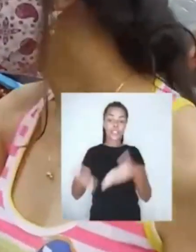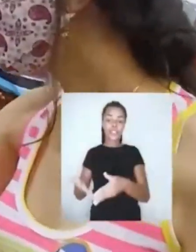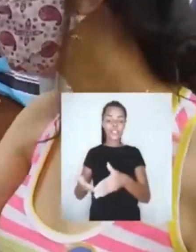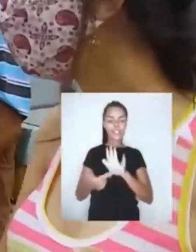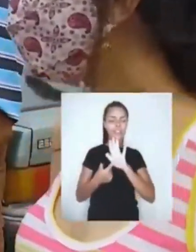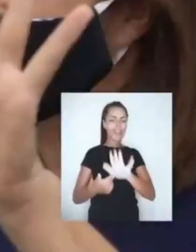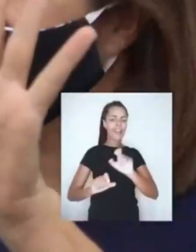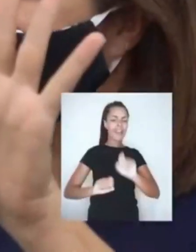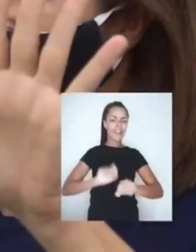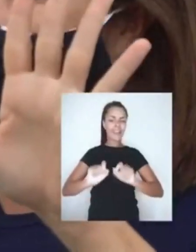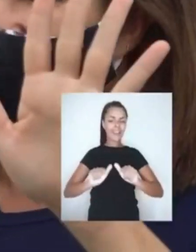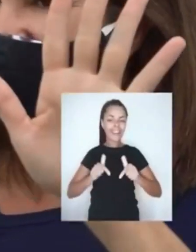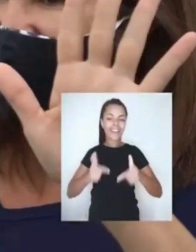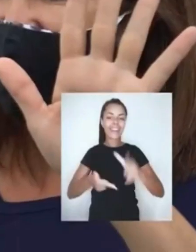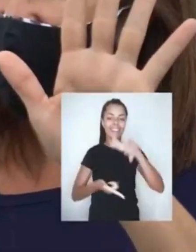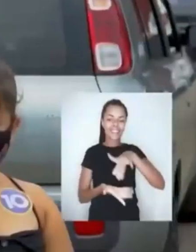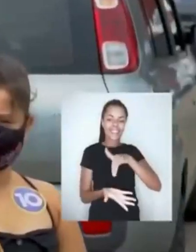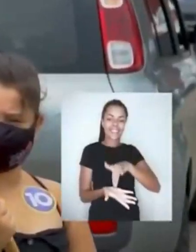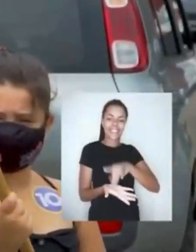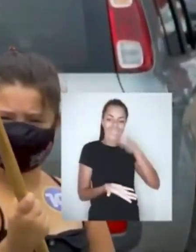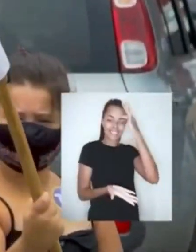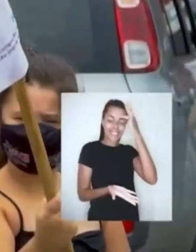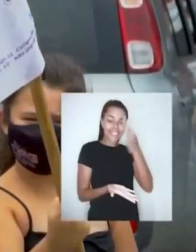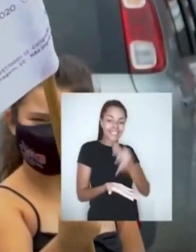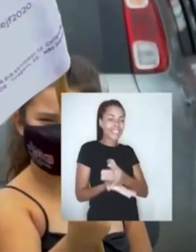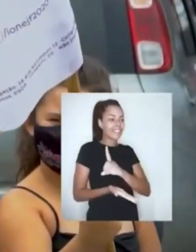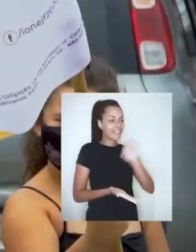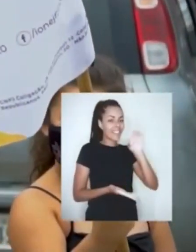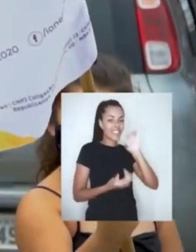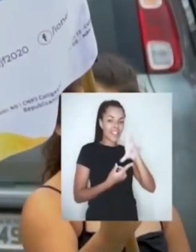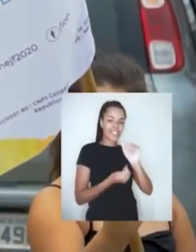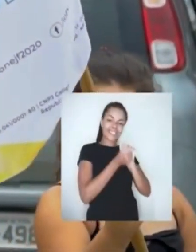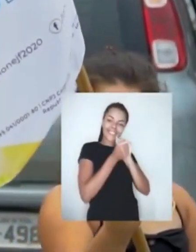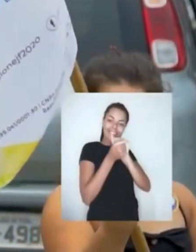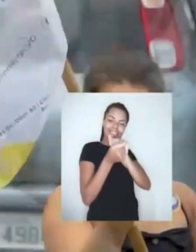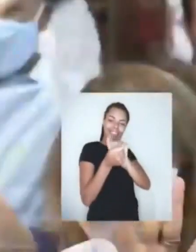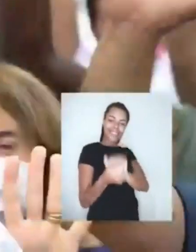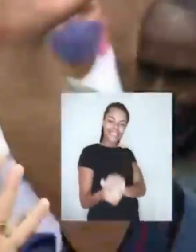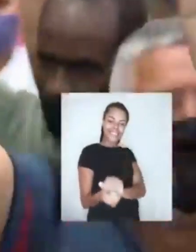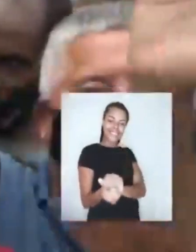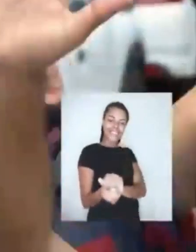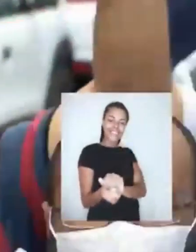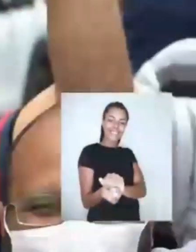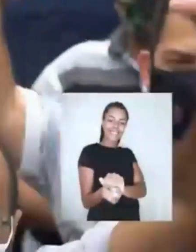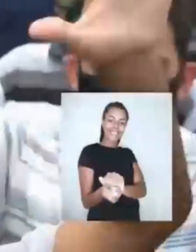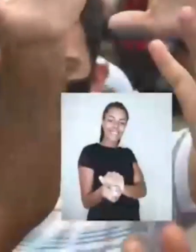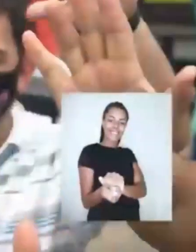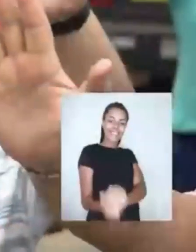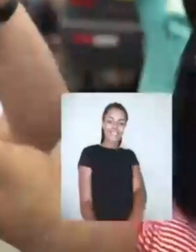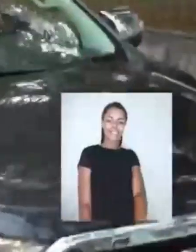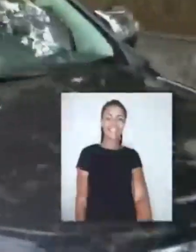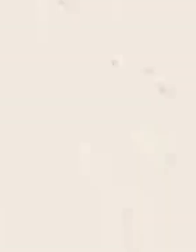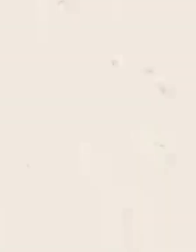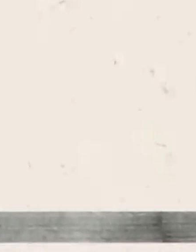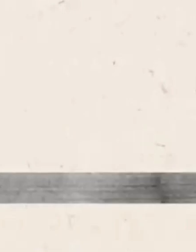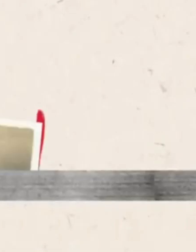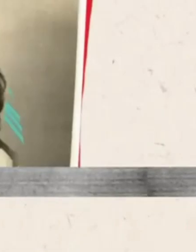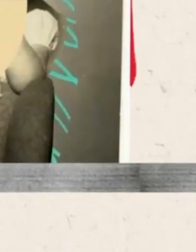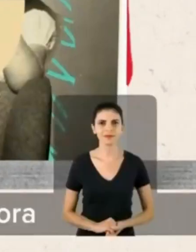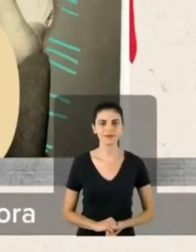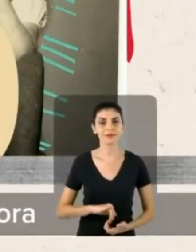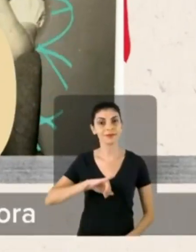Chegou para lutar, ela é verdadeira. Comprendeu seu amor e onde eu vou. Seu compromisso é com as pessoas.